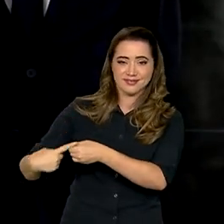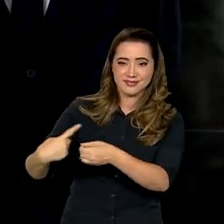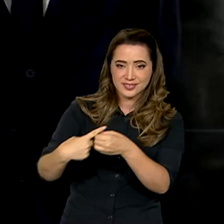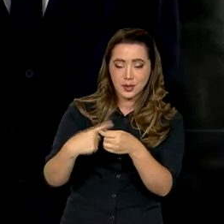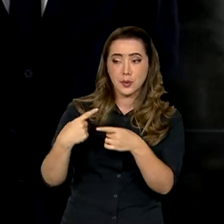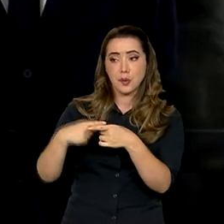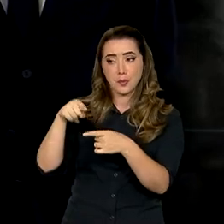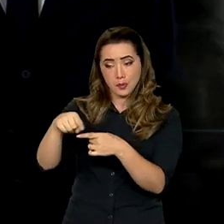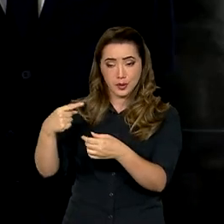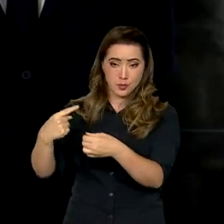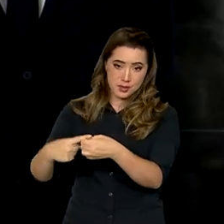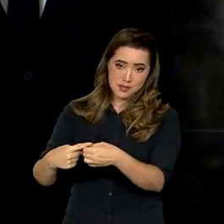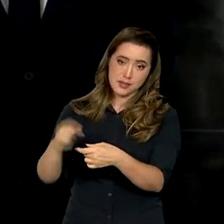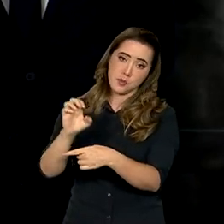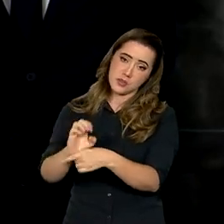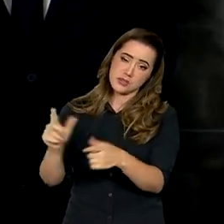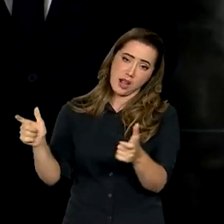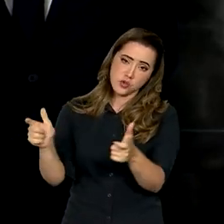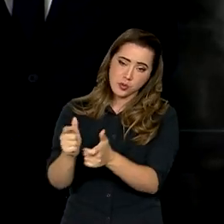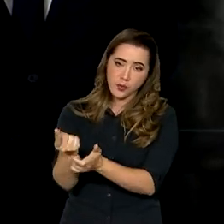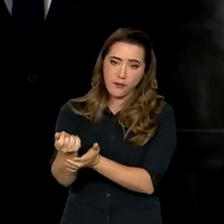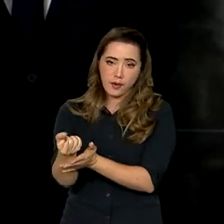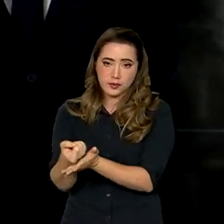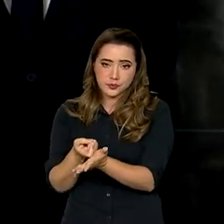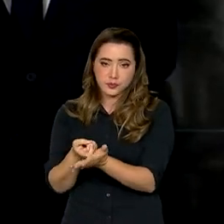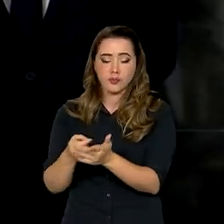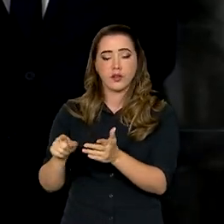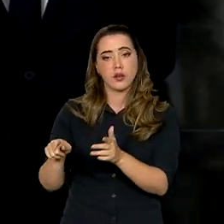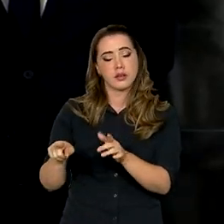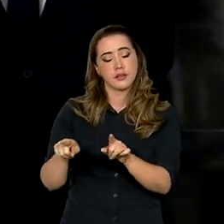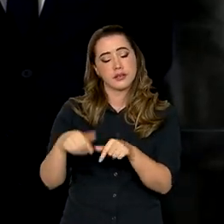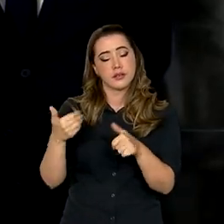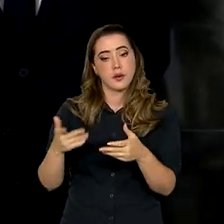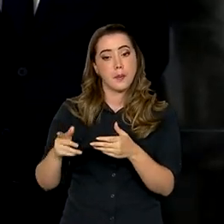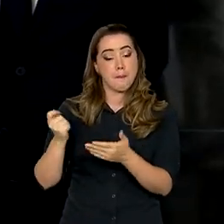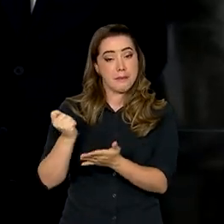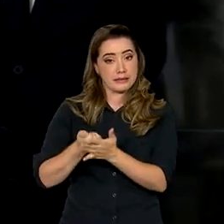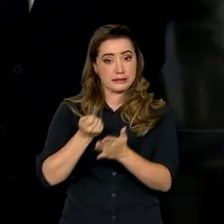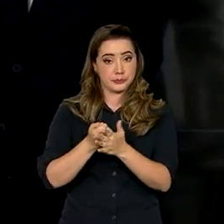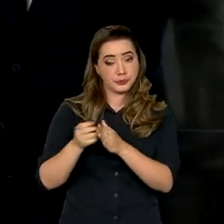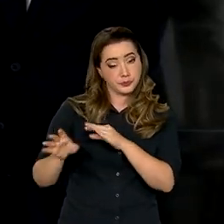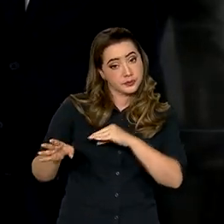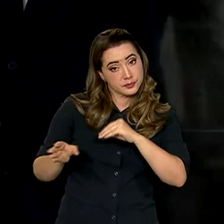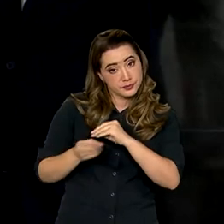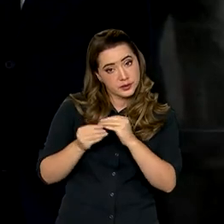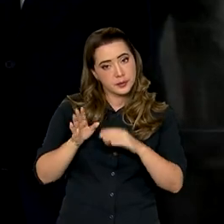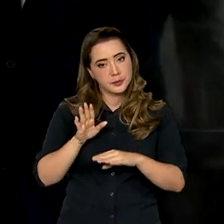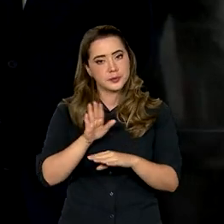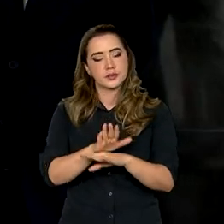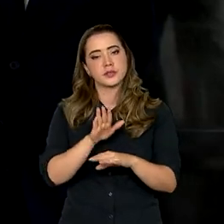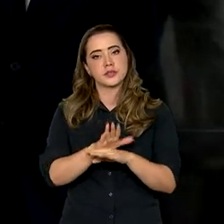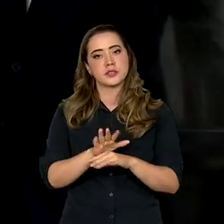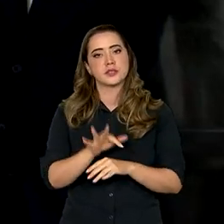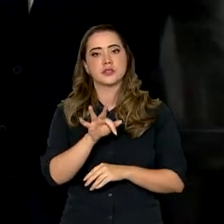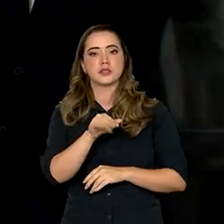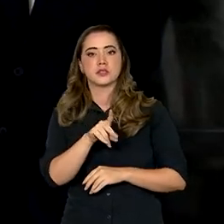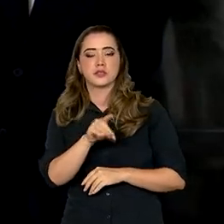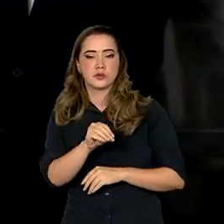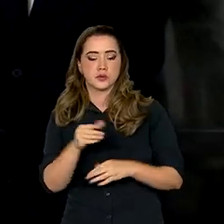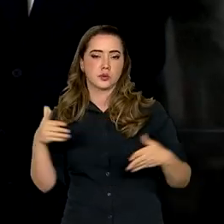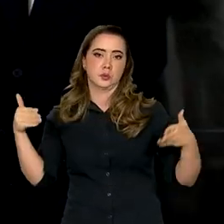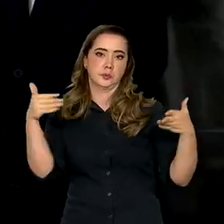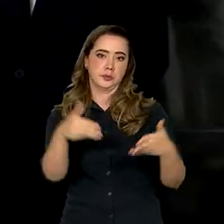municípios, a criação da parcela adicional para ajudar o fundo de participação dos municípios, que nós já